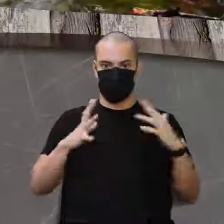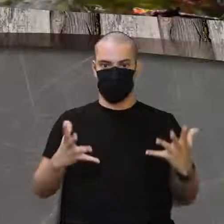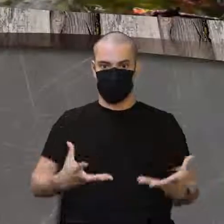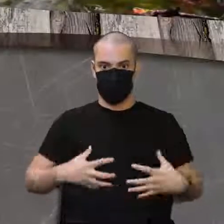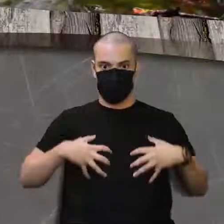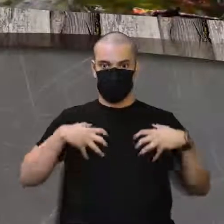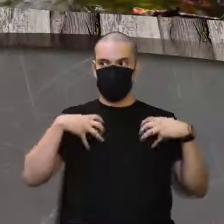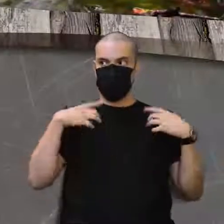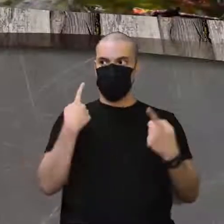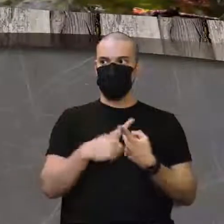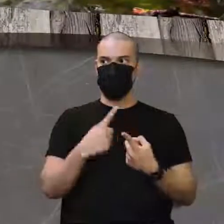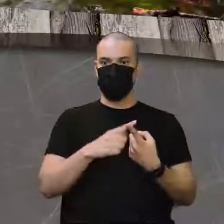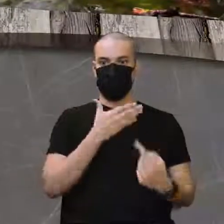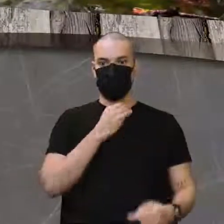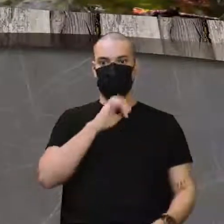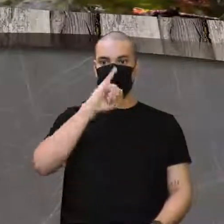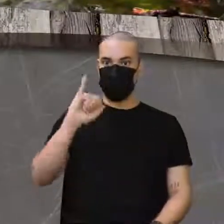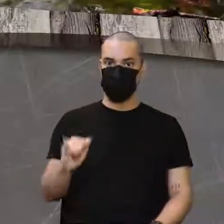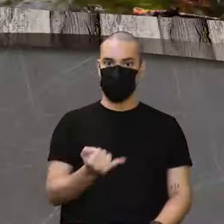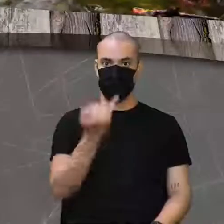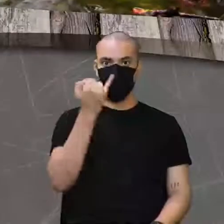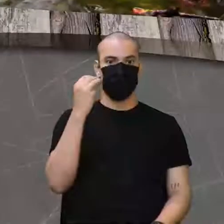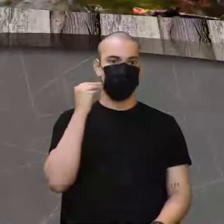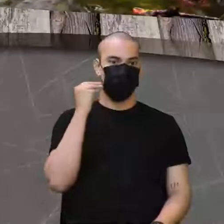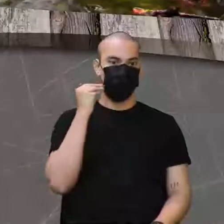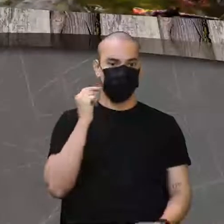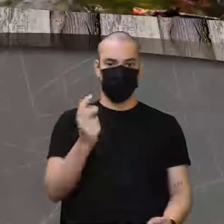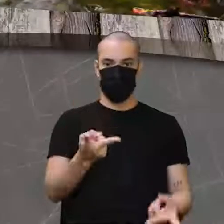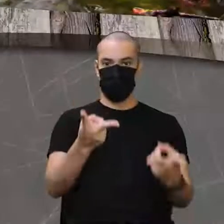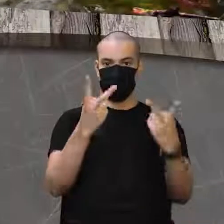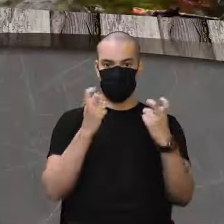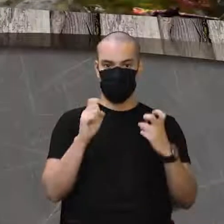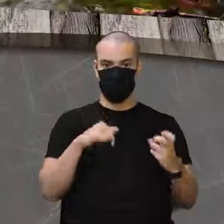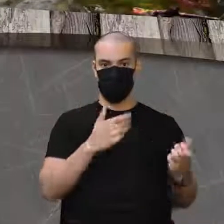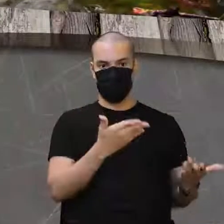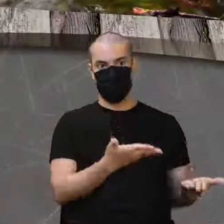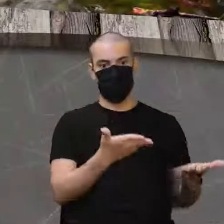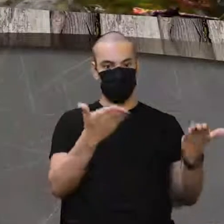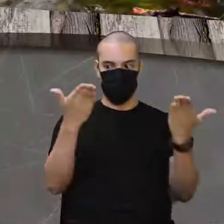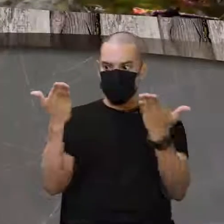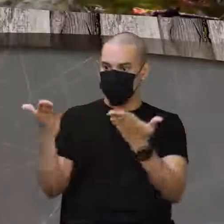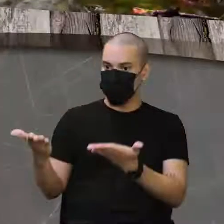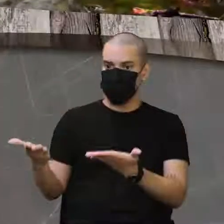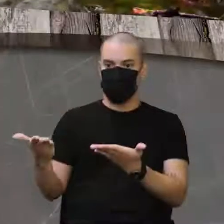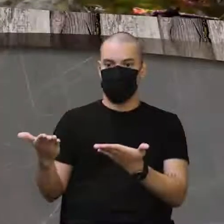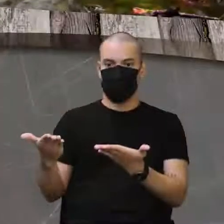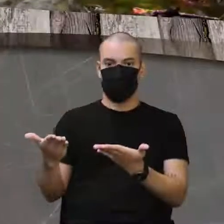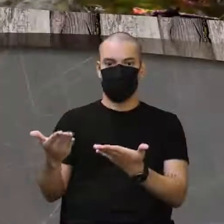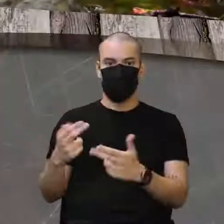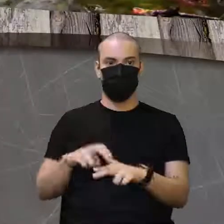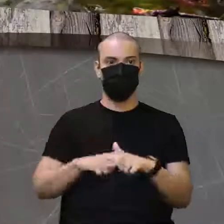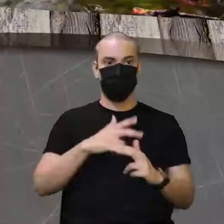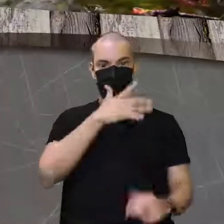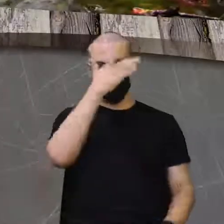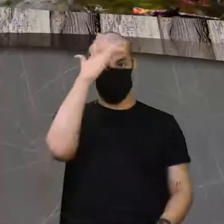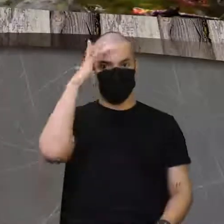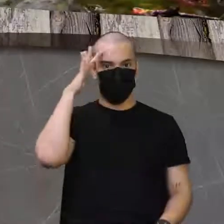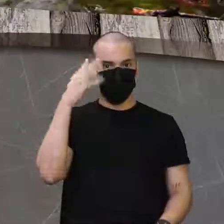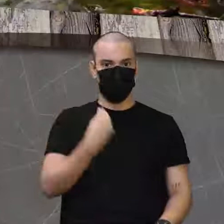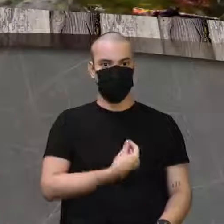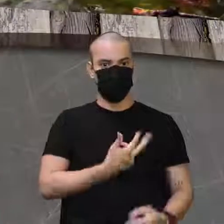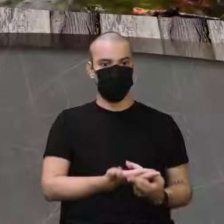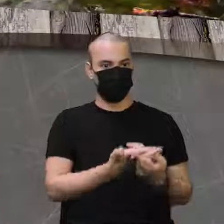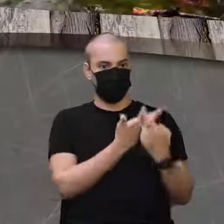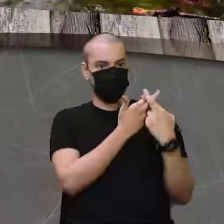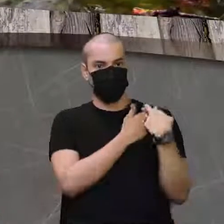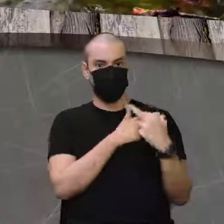carinha aproveitou a oportunidade que ele recebeu, ele foi convidado. Quem estava responsável